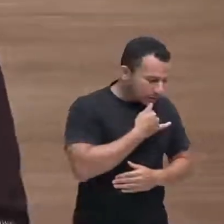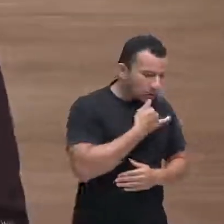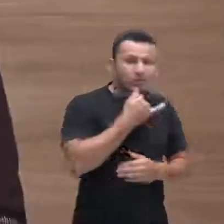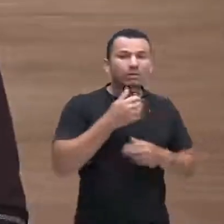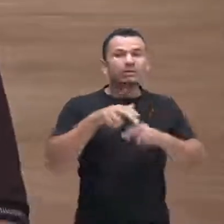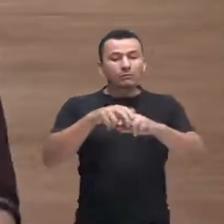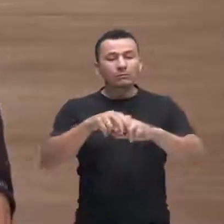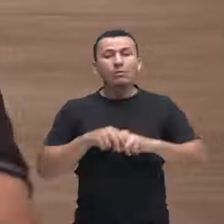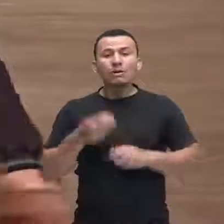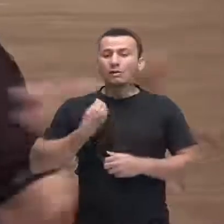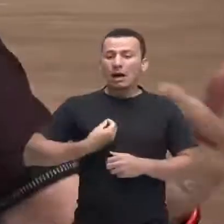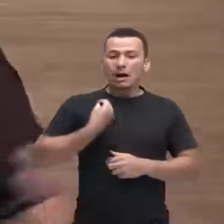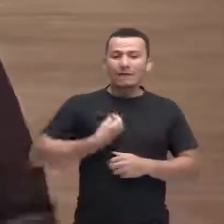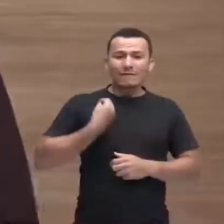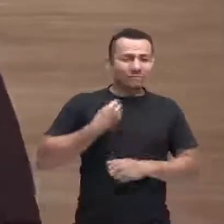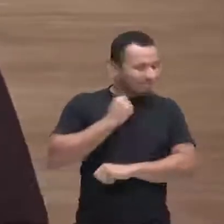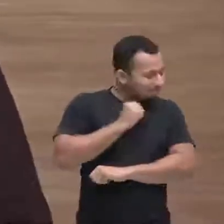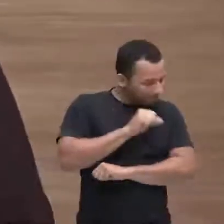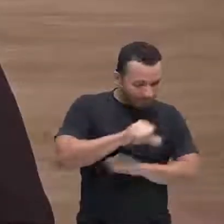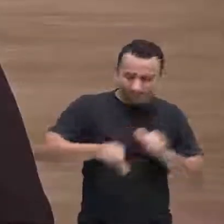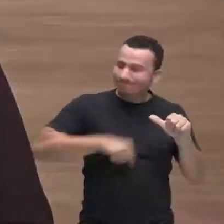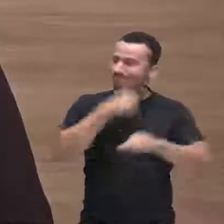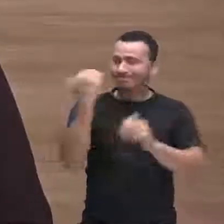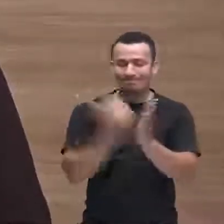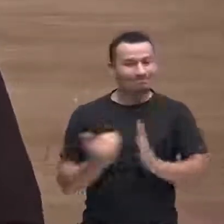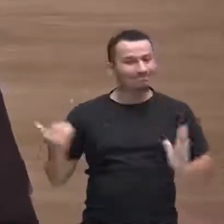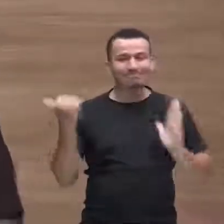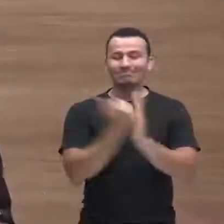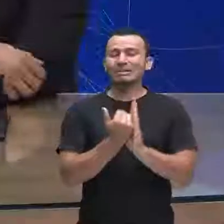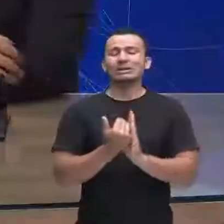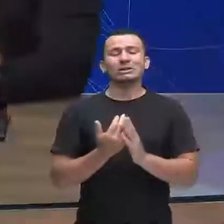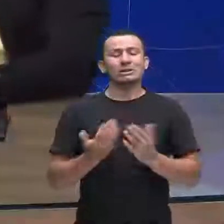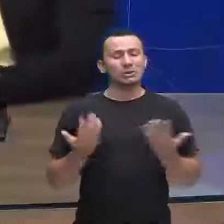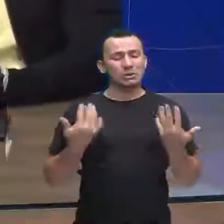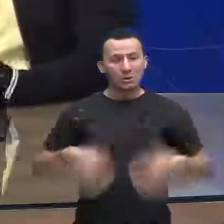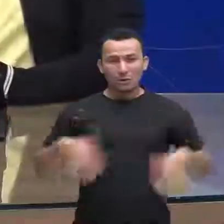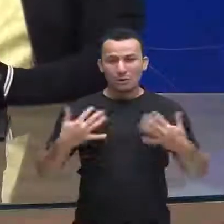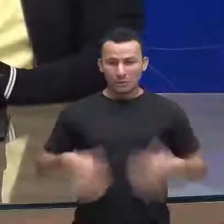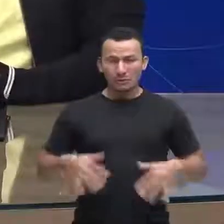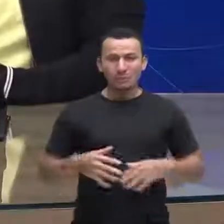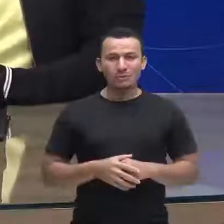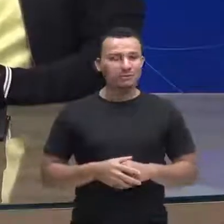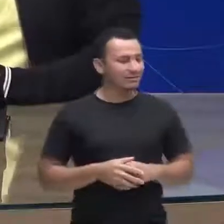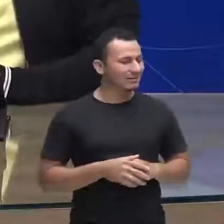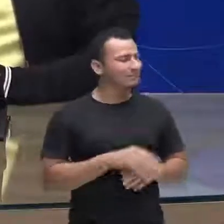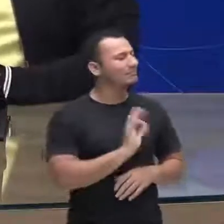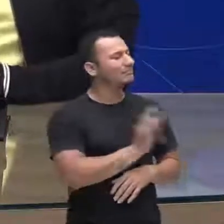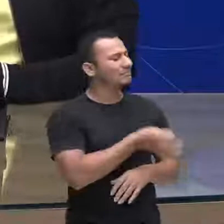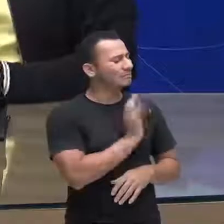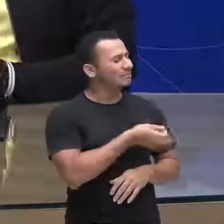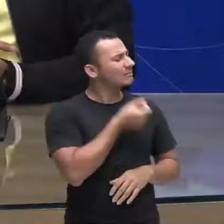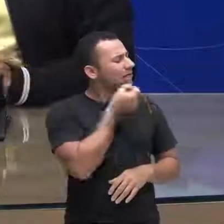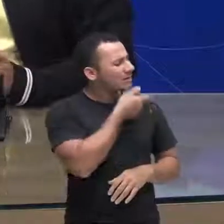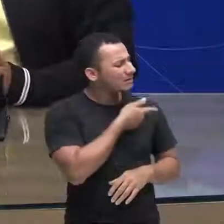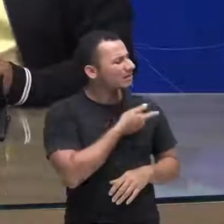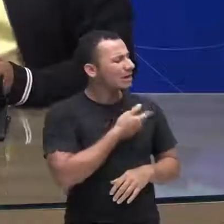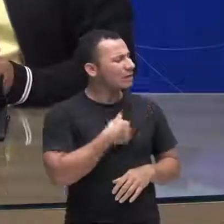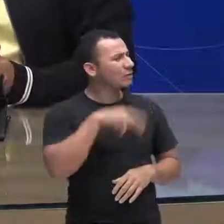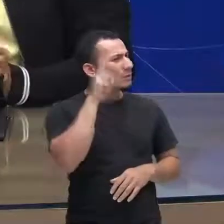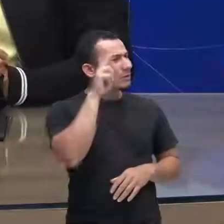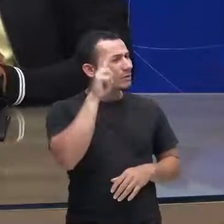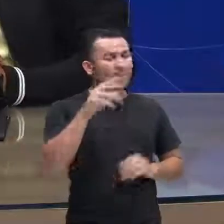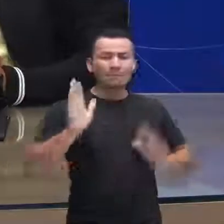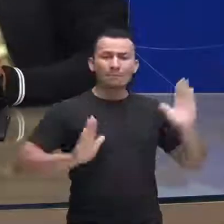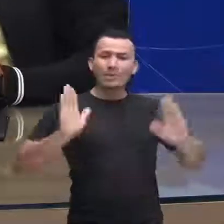isso de uma forma impressionante engraçado Everton como a gente traz pra nós isso nesse período de